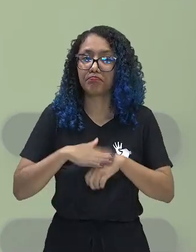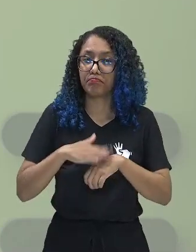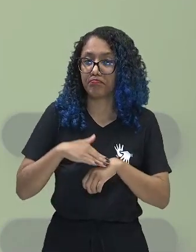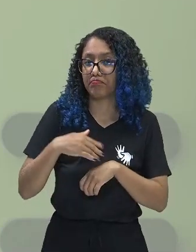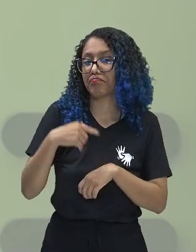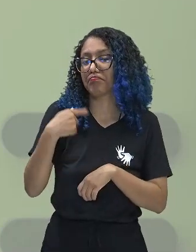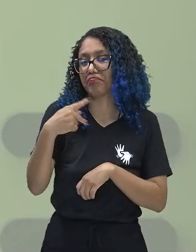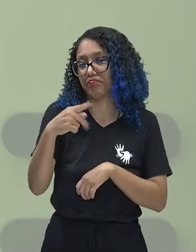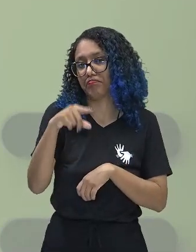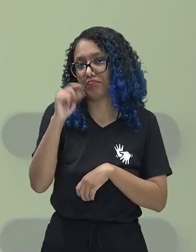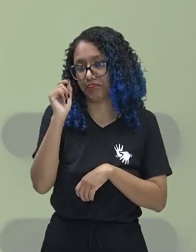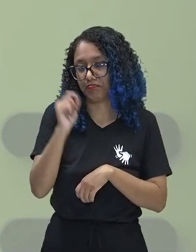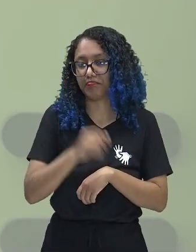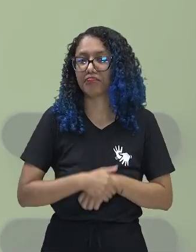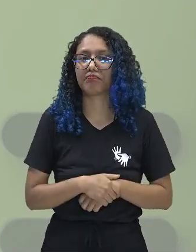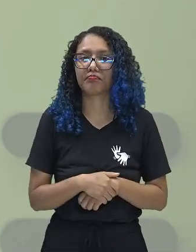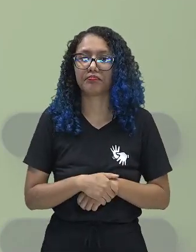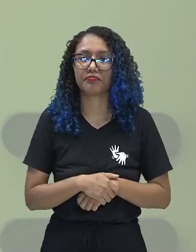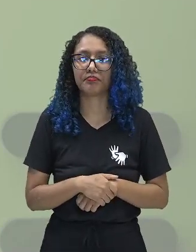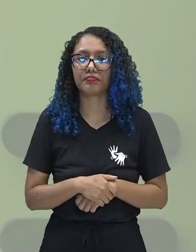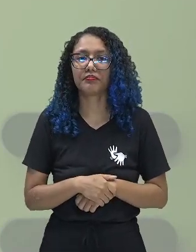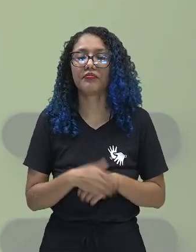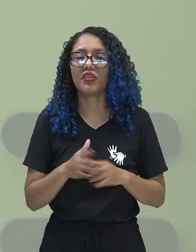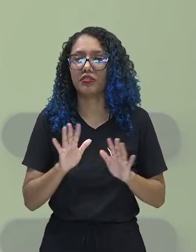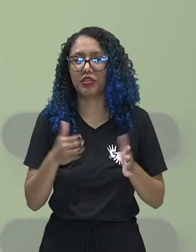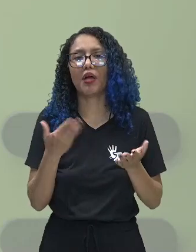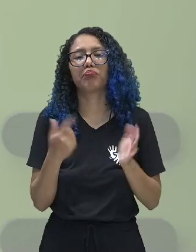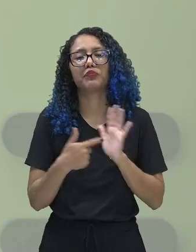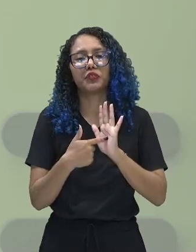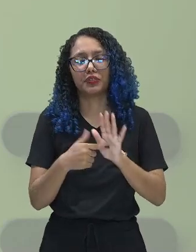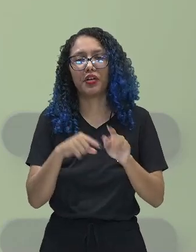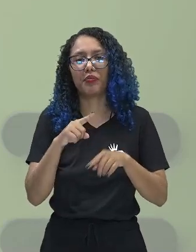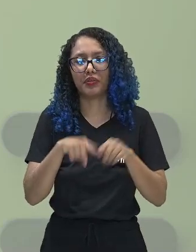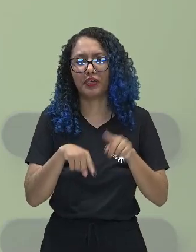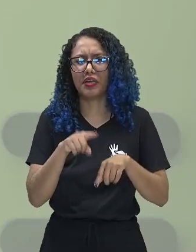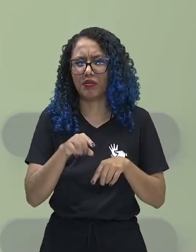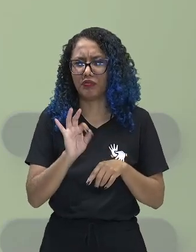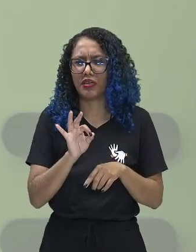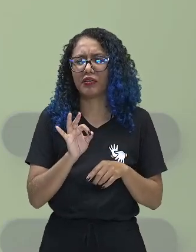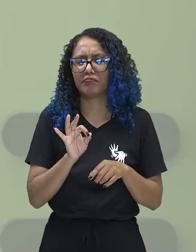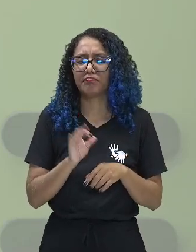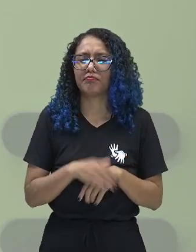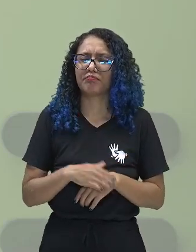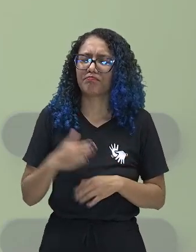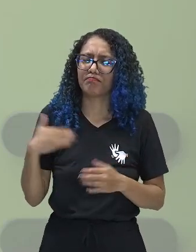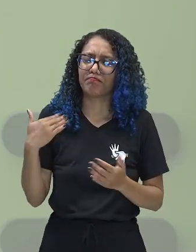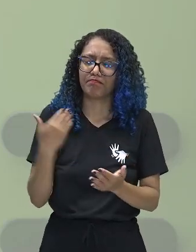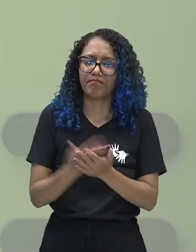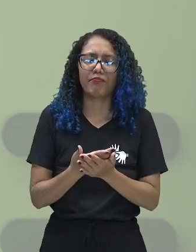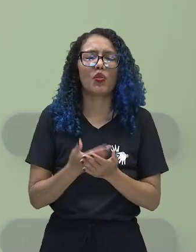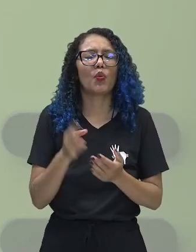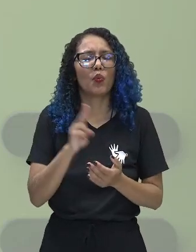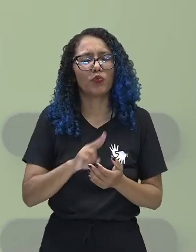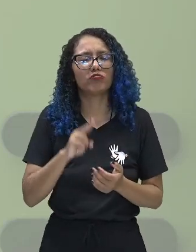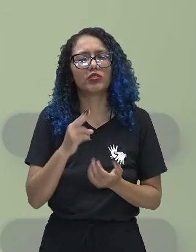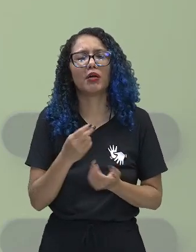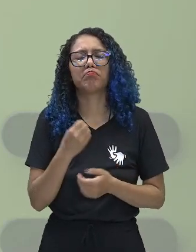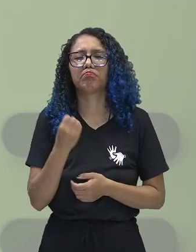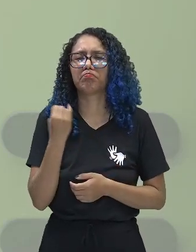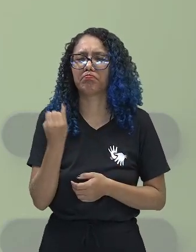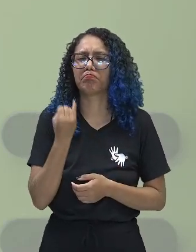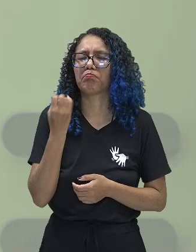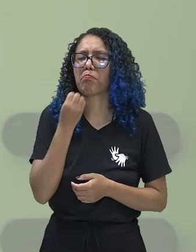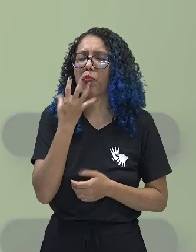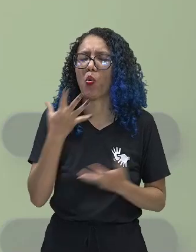o instrumento principal para o estudo da citologia. Até hoje é usado, muito eficiente e